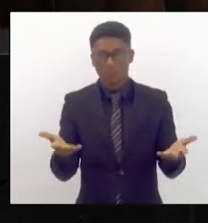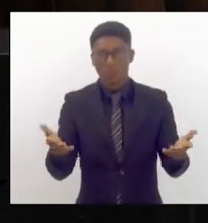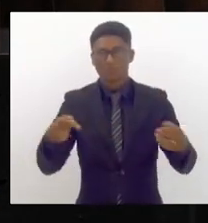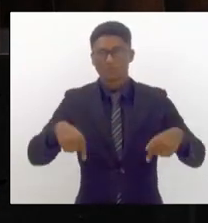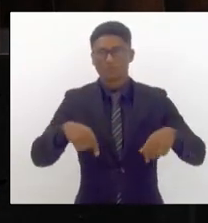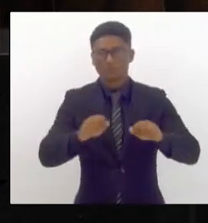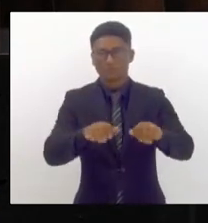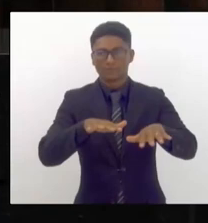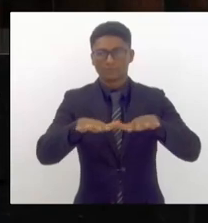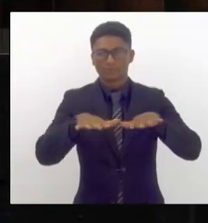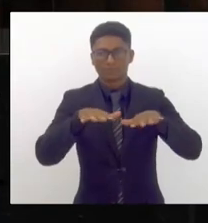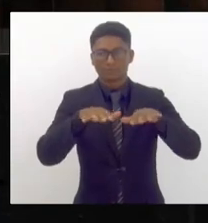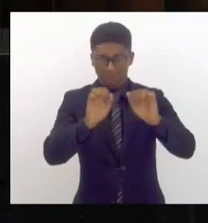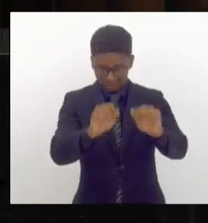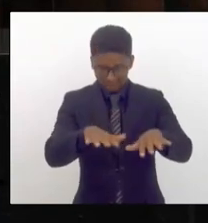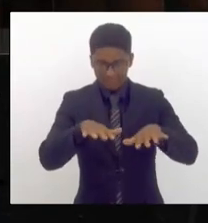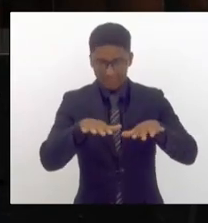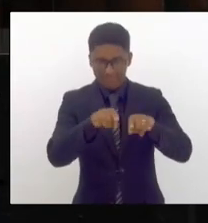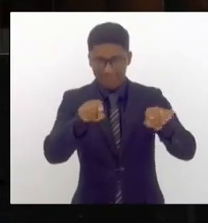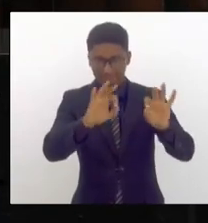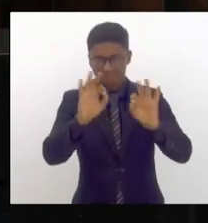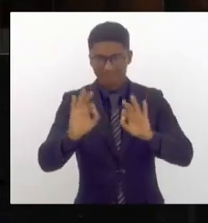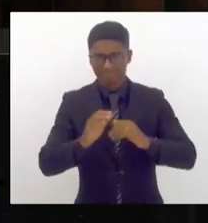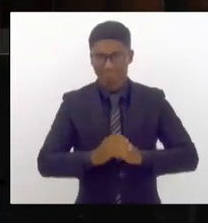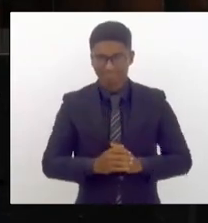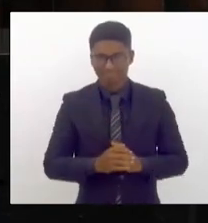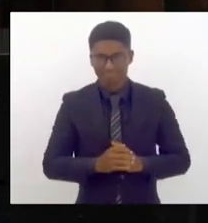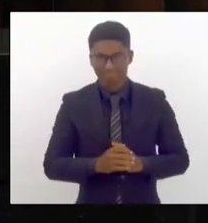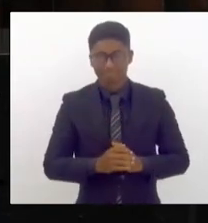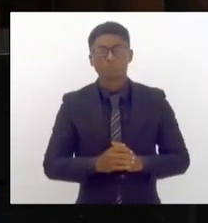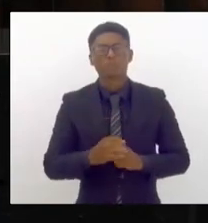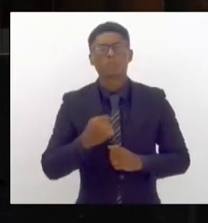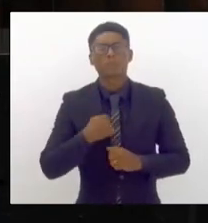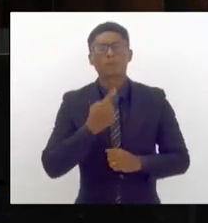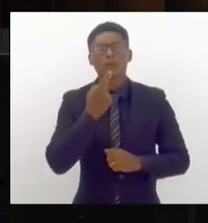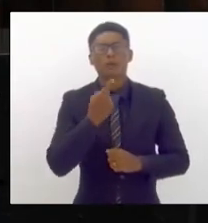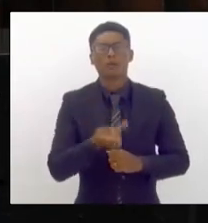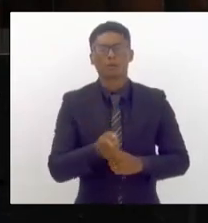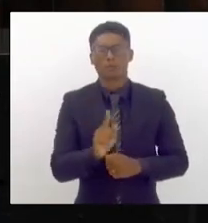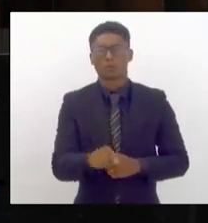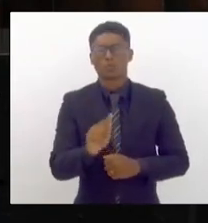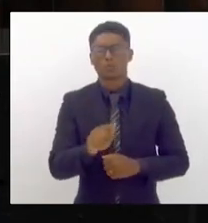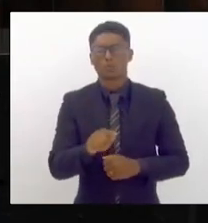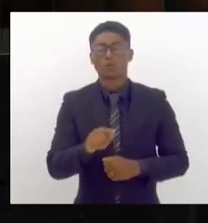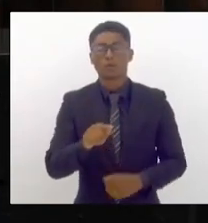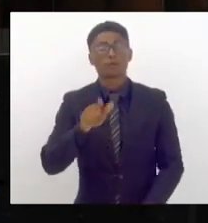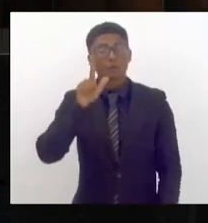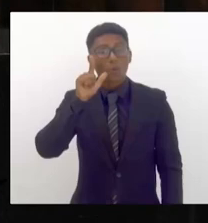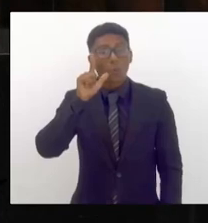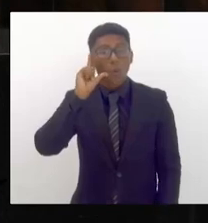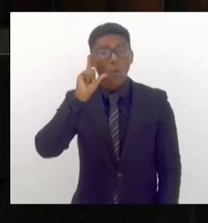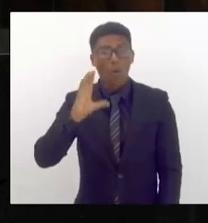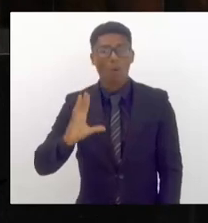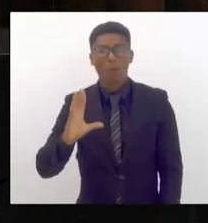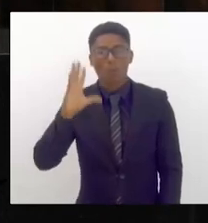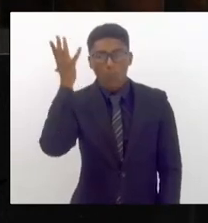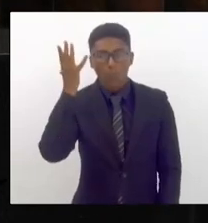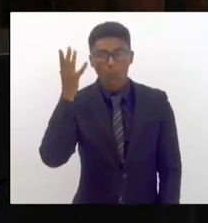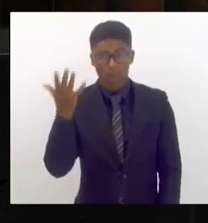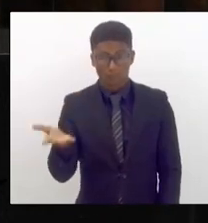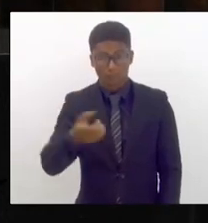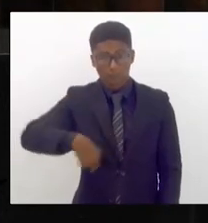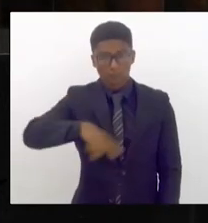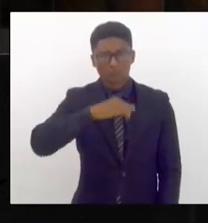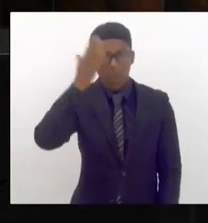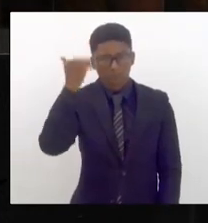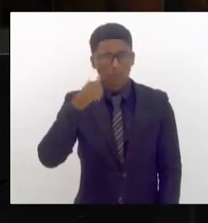parlamento. O que eu queria abordar foi principalmente a questão que aconteceu ontem todos nós sabemos que as